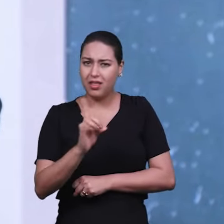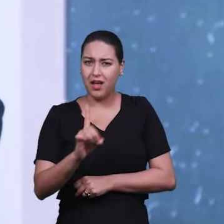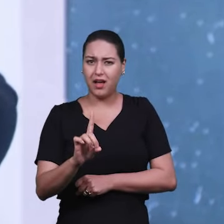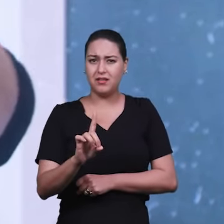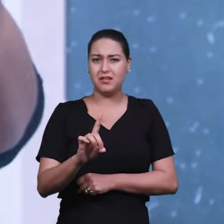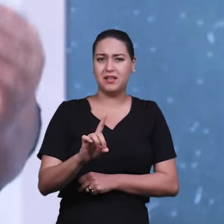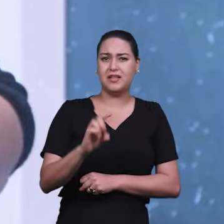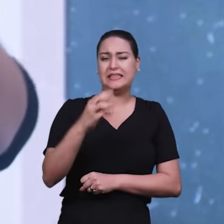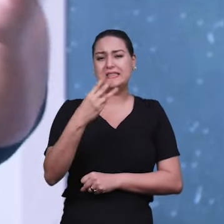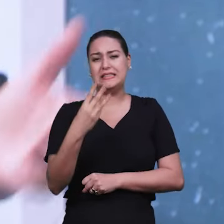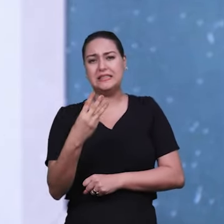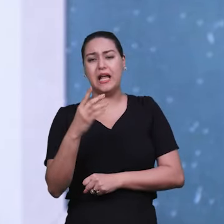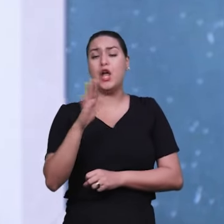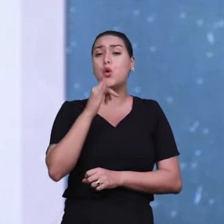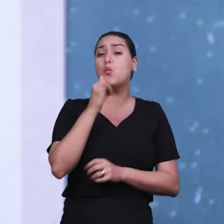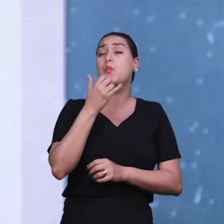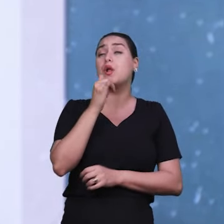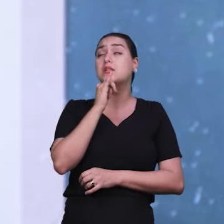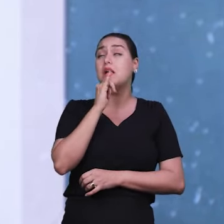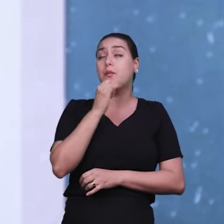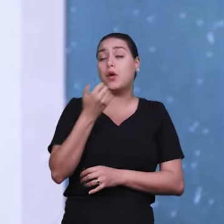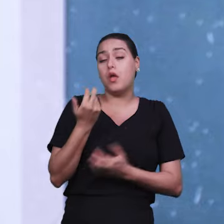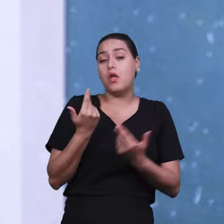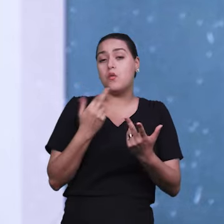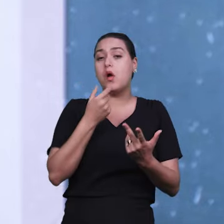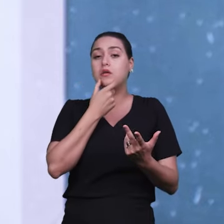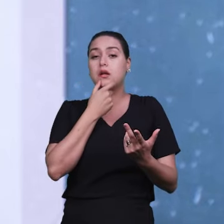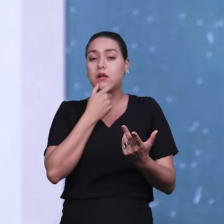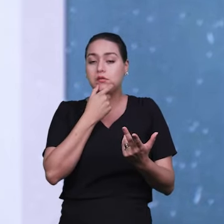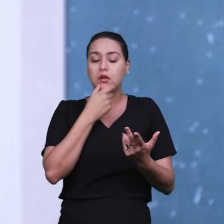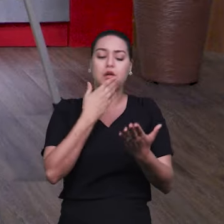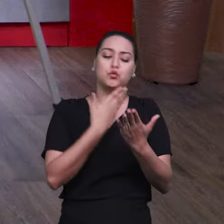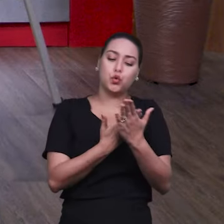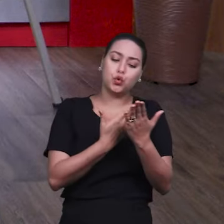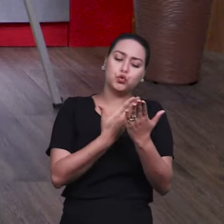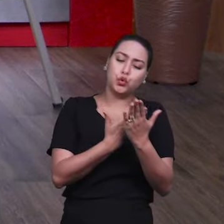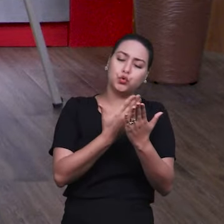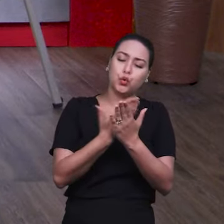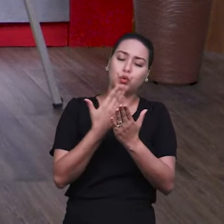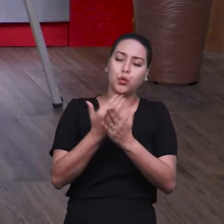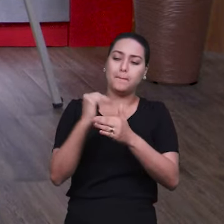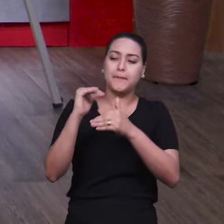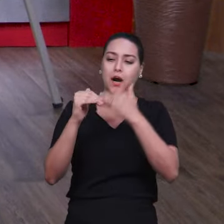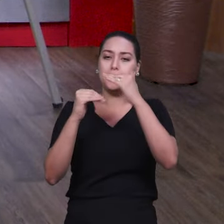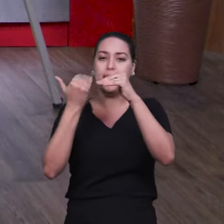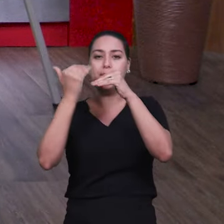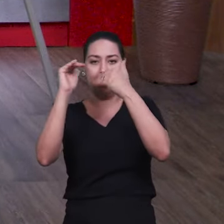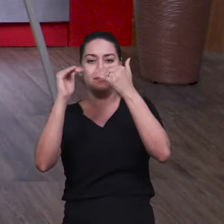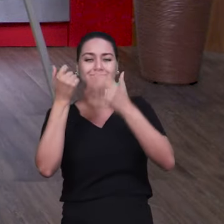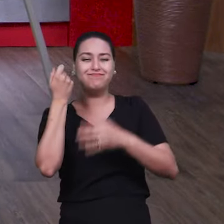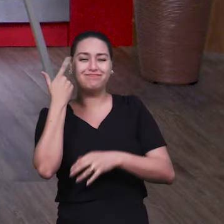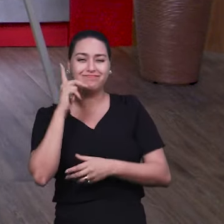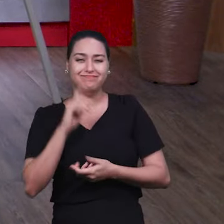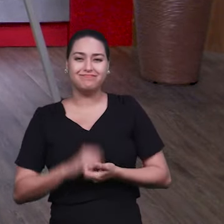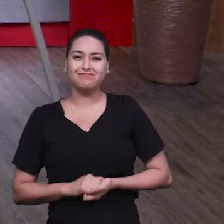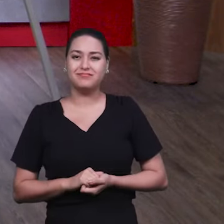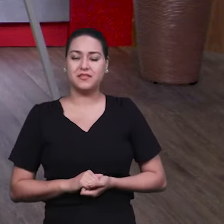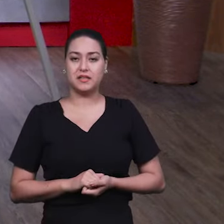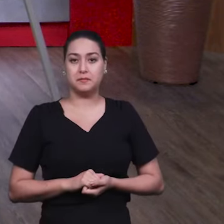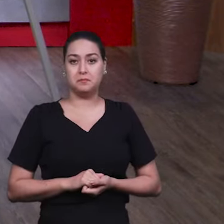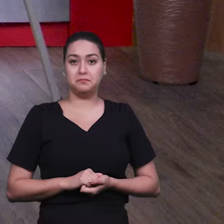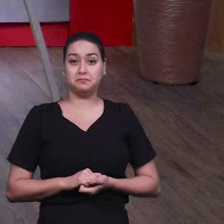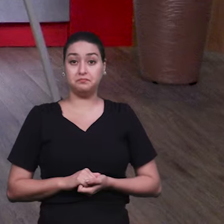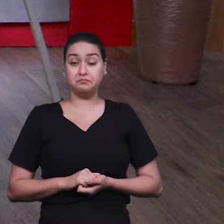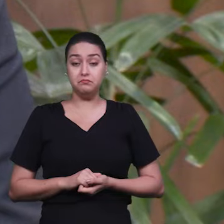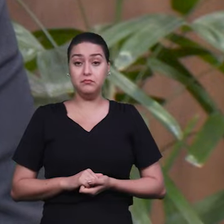inglês, você vai estudando, estudando, estudando. É um processo, né? Muito bom. Agora, uma vez que ingressou, né, no caso de uma